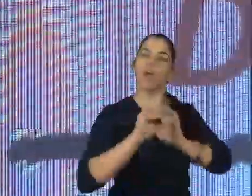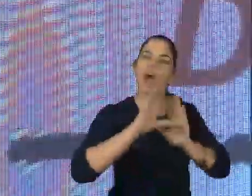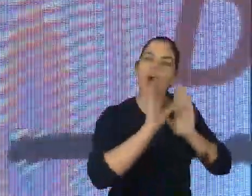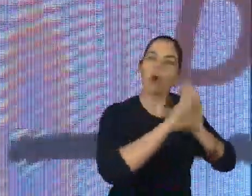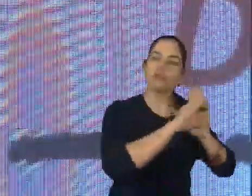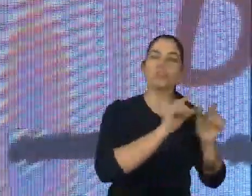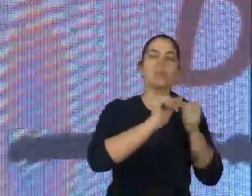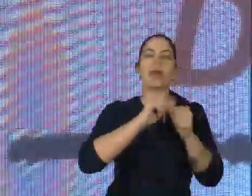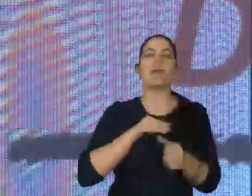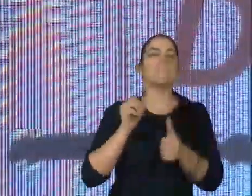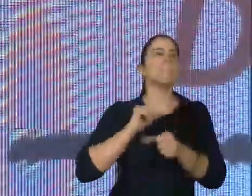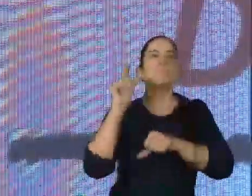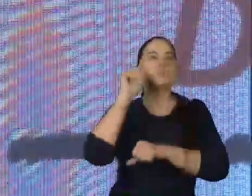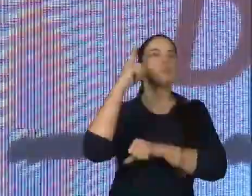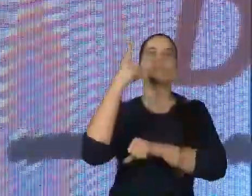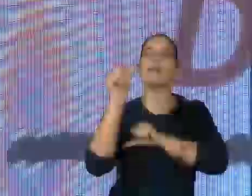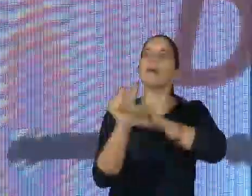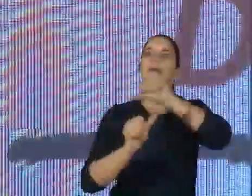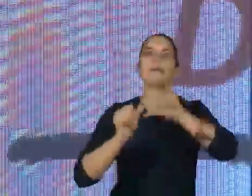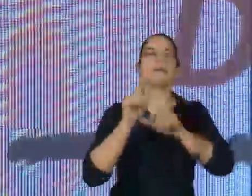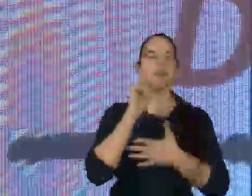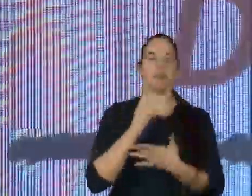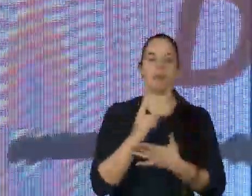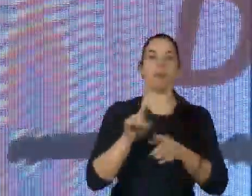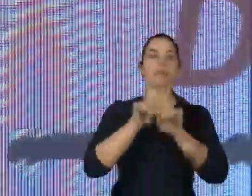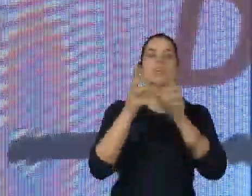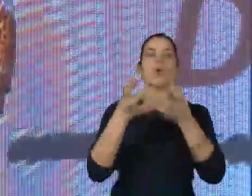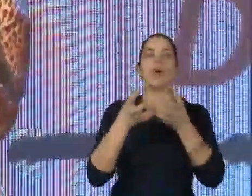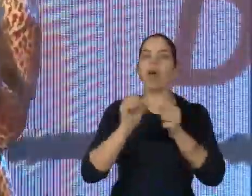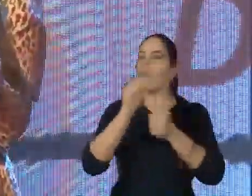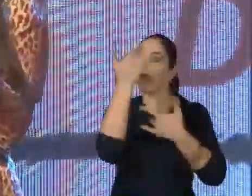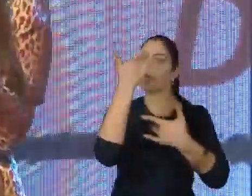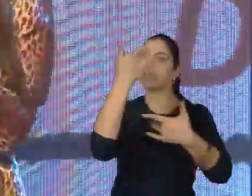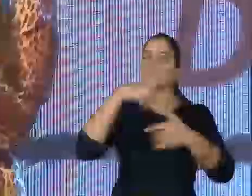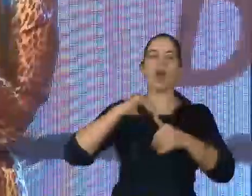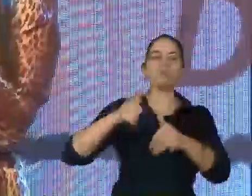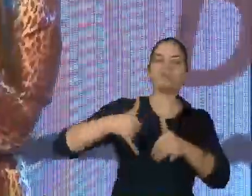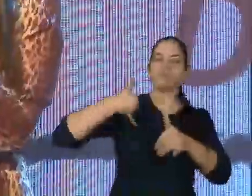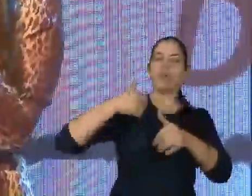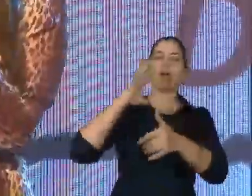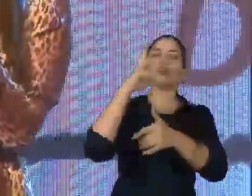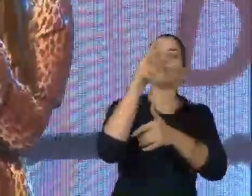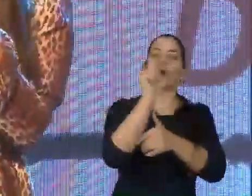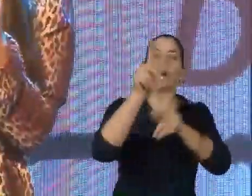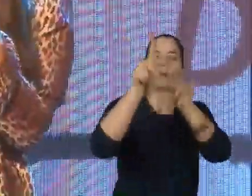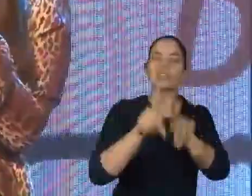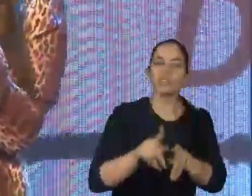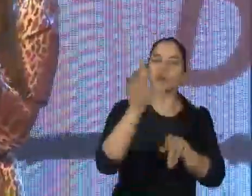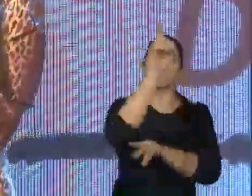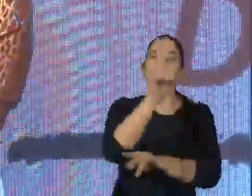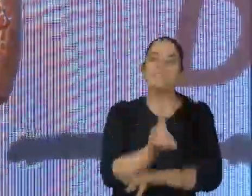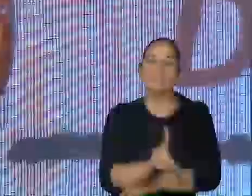mudar paradigmas. Mas, antes de qualquer coisa, eu preciso agradecer e honrar a todas as pessoas com